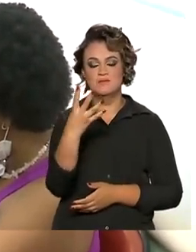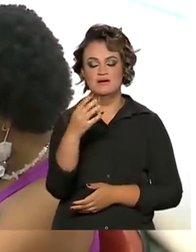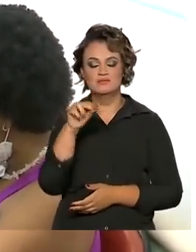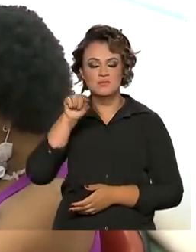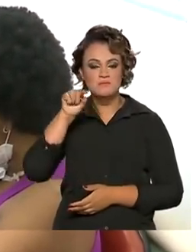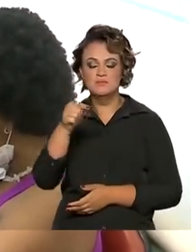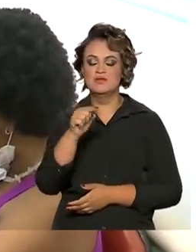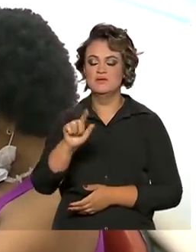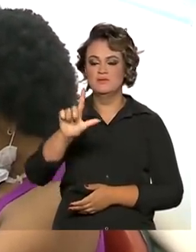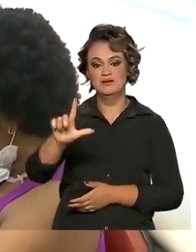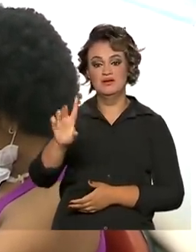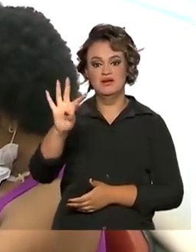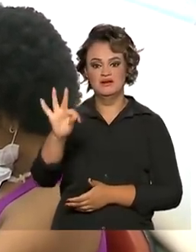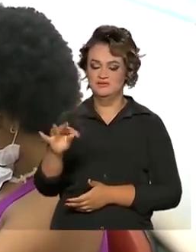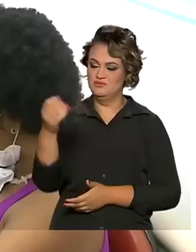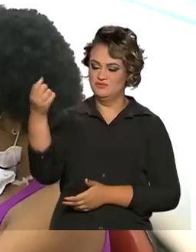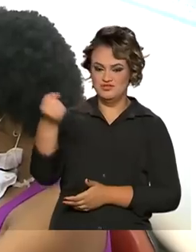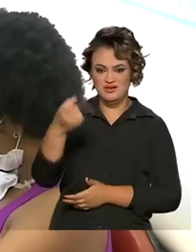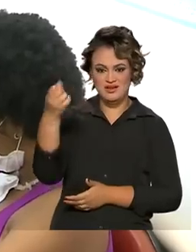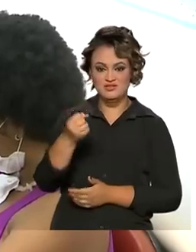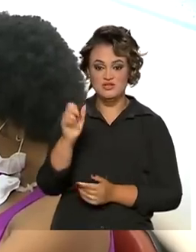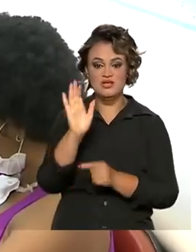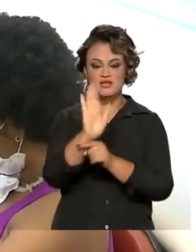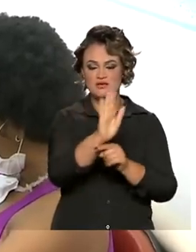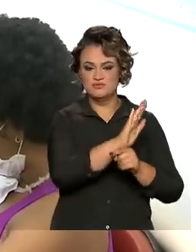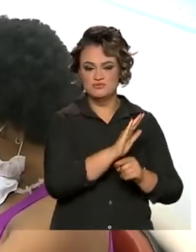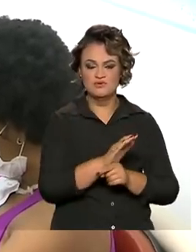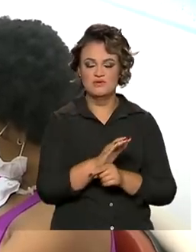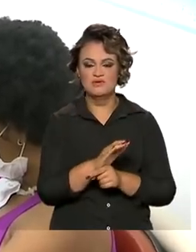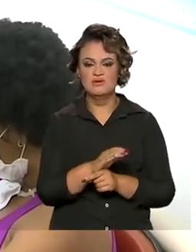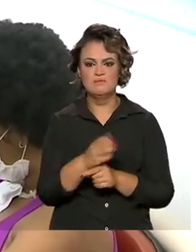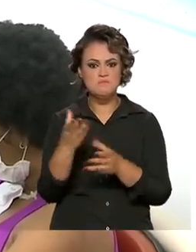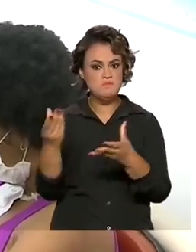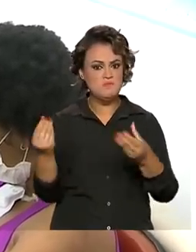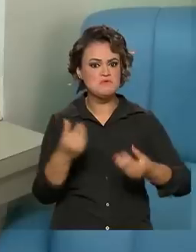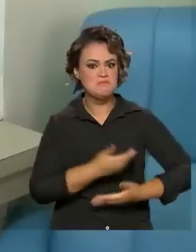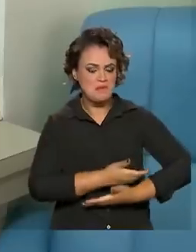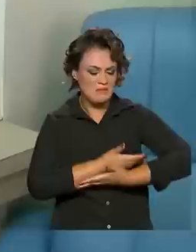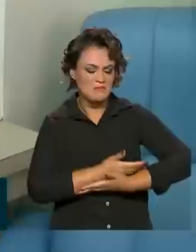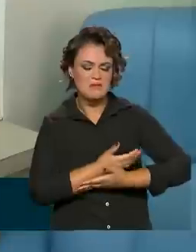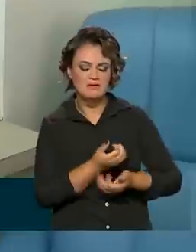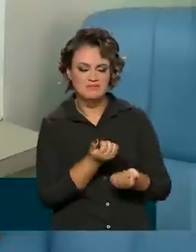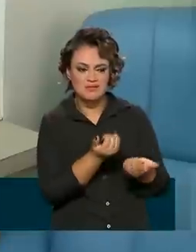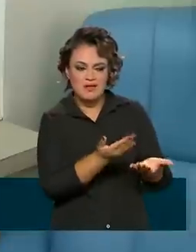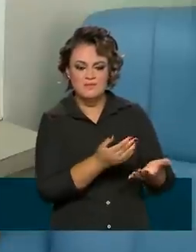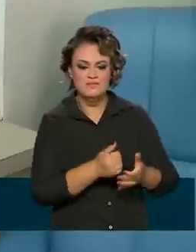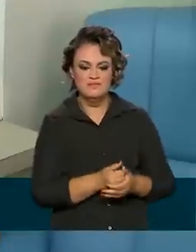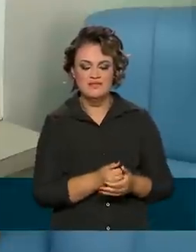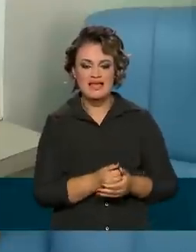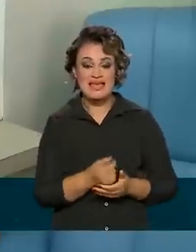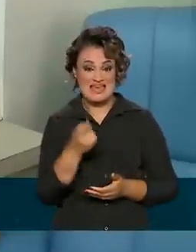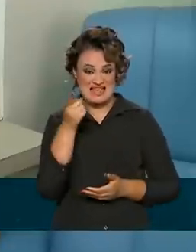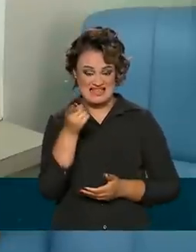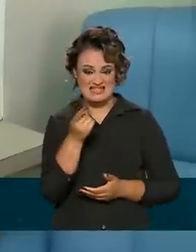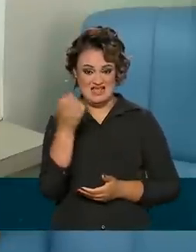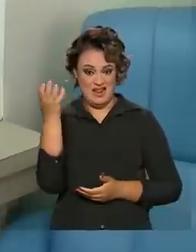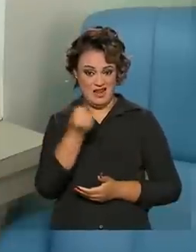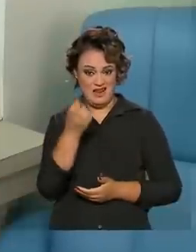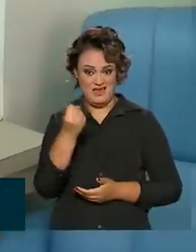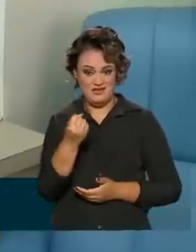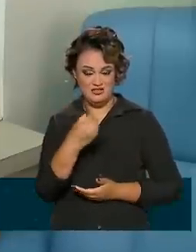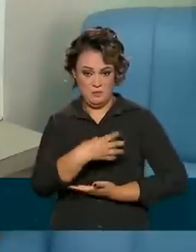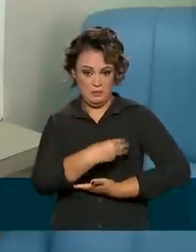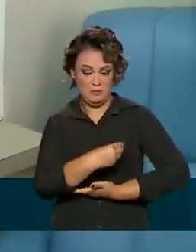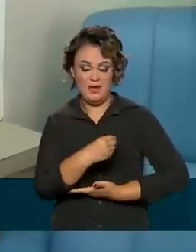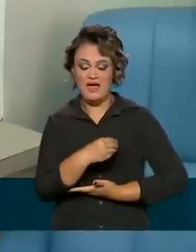litros de leite, que beneficiaram cerca de 56 mil e 400 bebês. O leite humano é o melhor alimento, o alimento mais